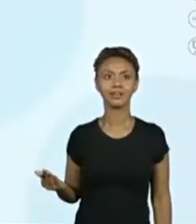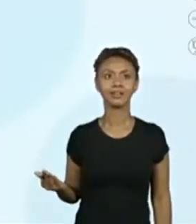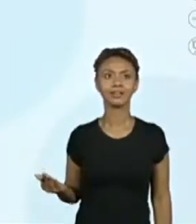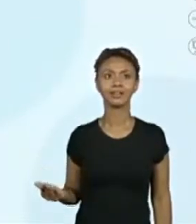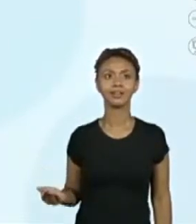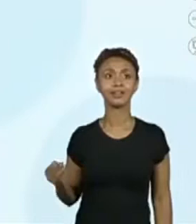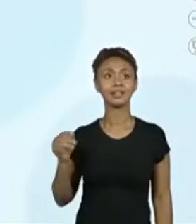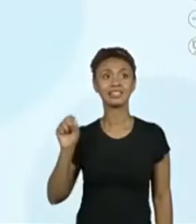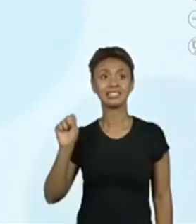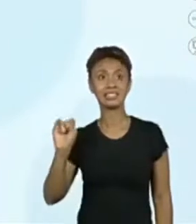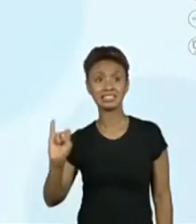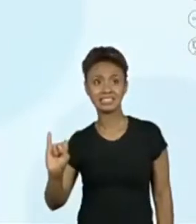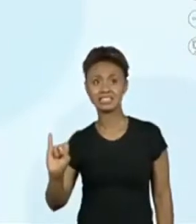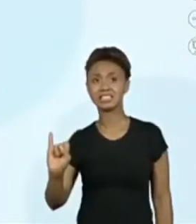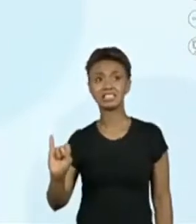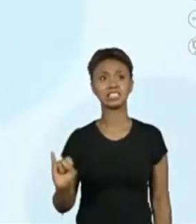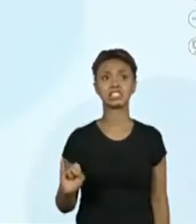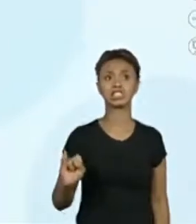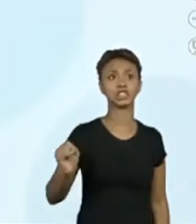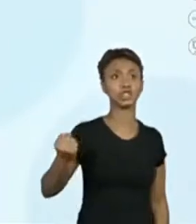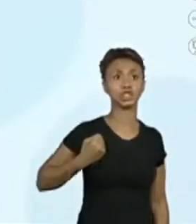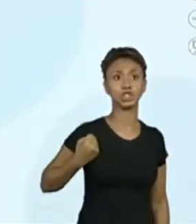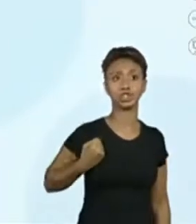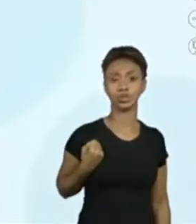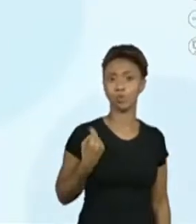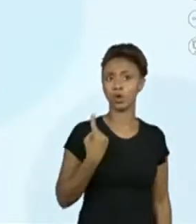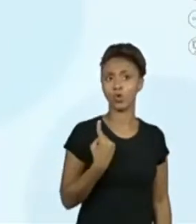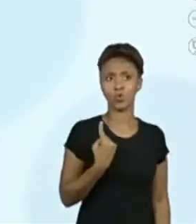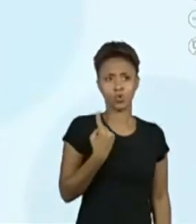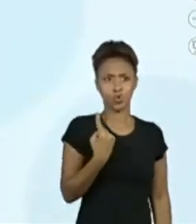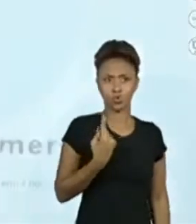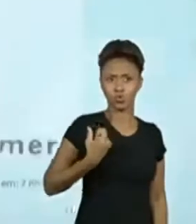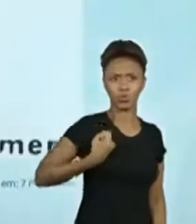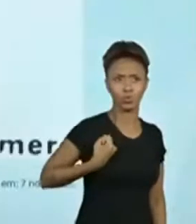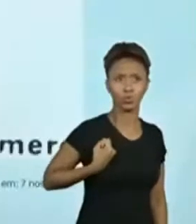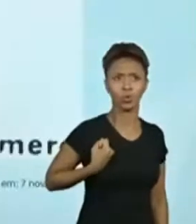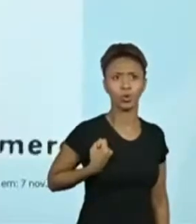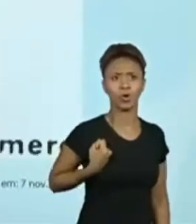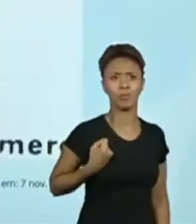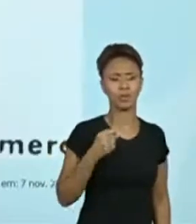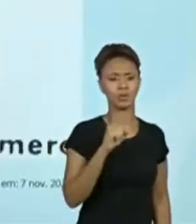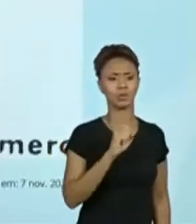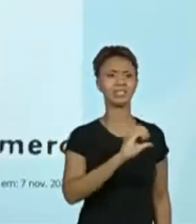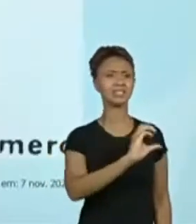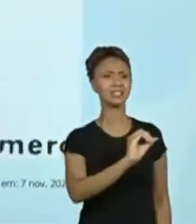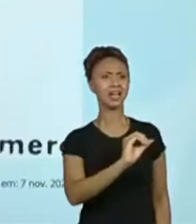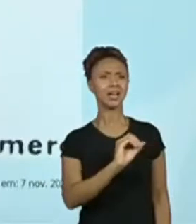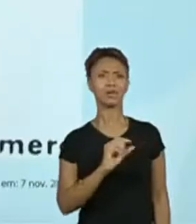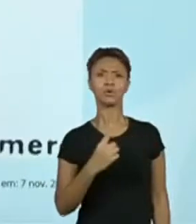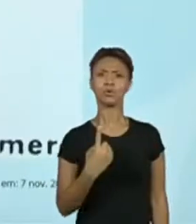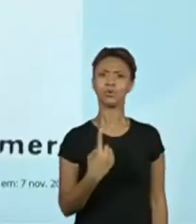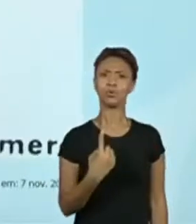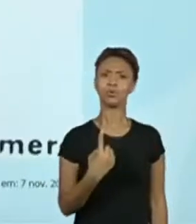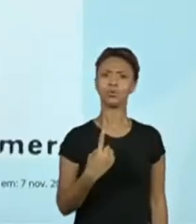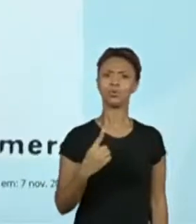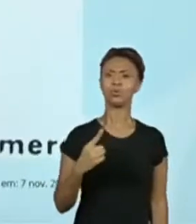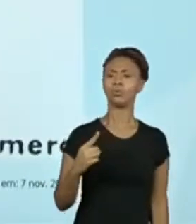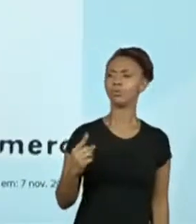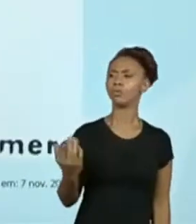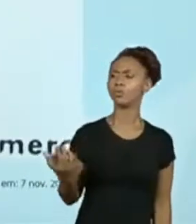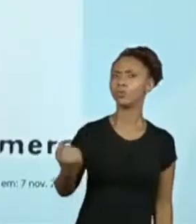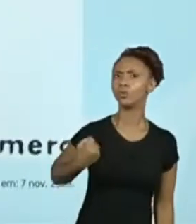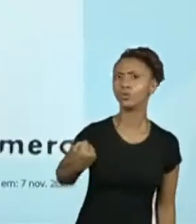o, número, número. Um, número, um, sem, número.